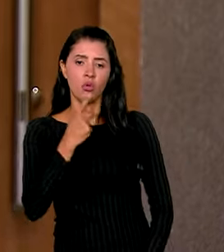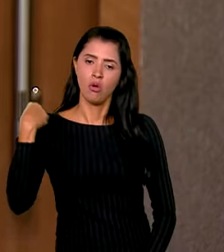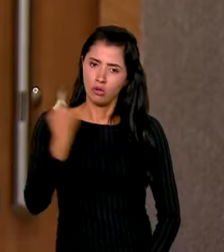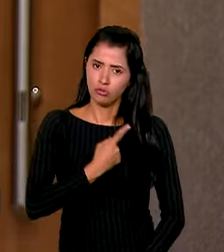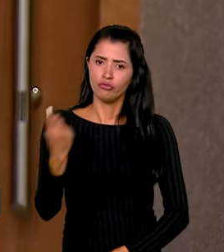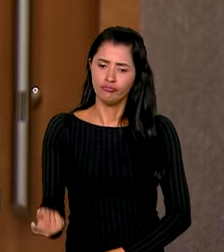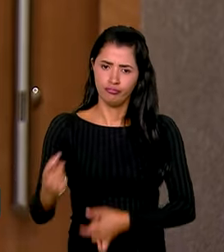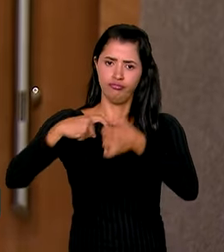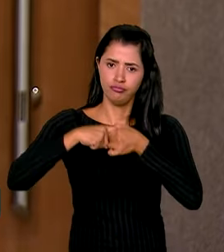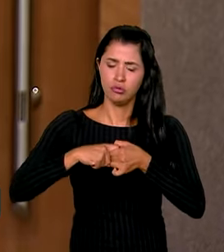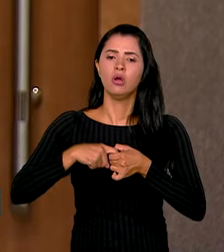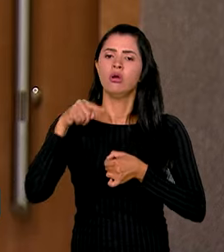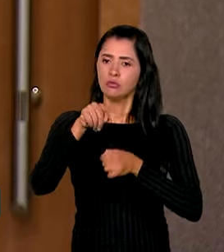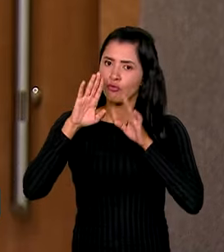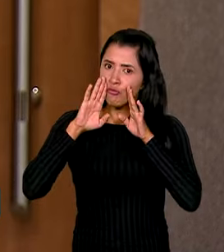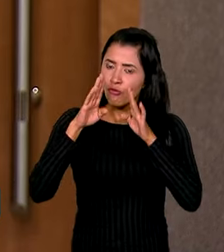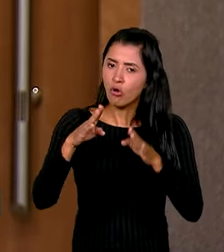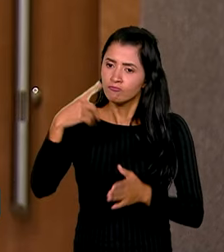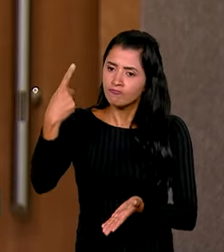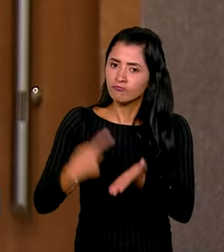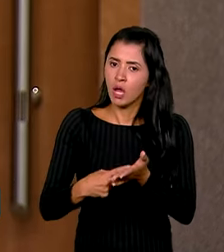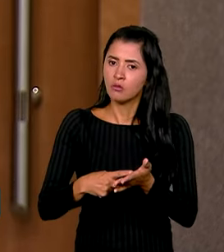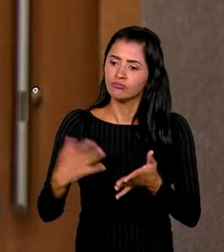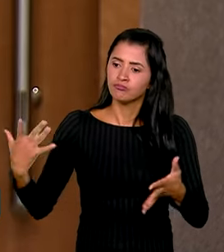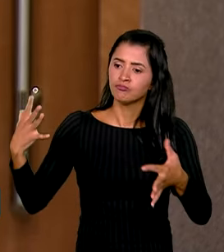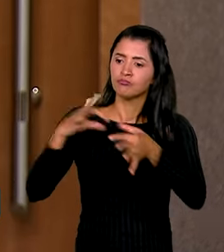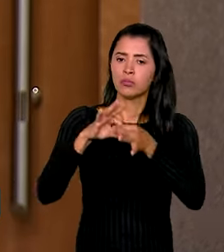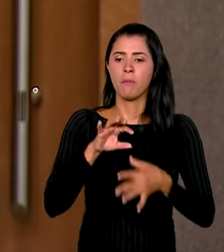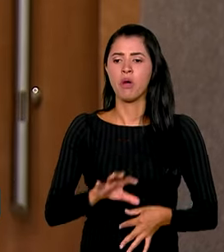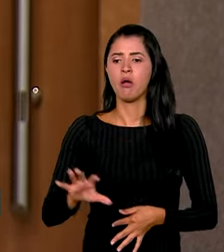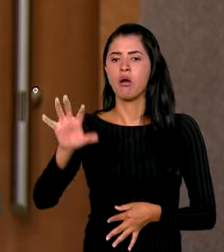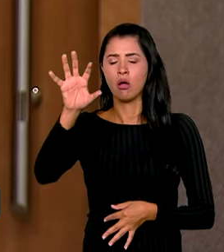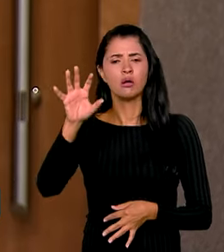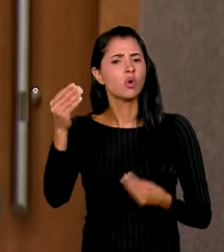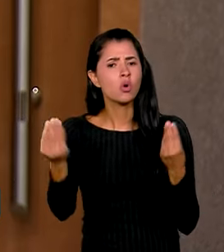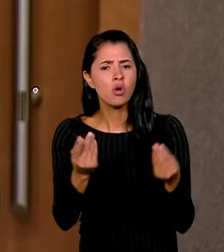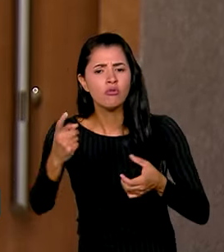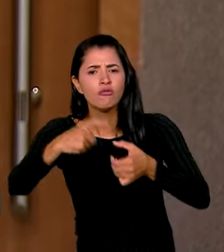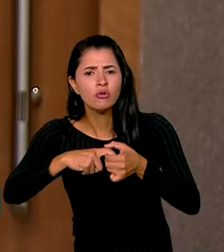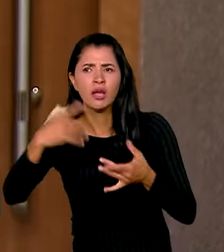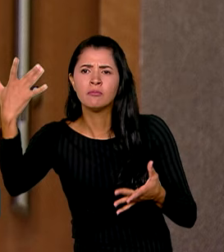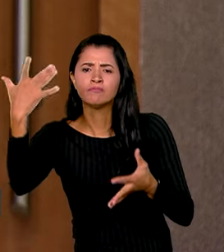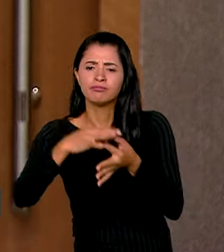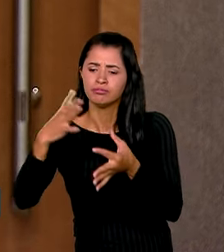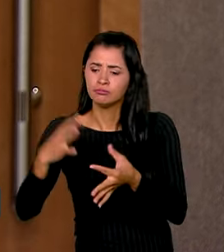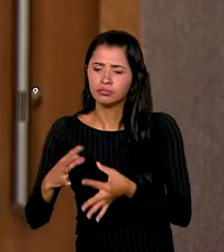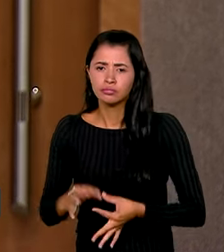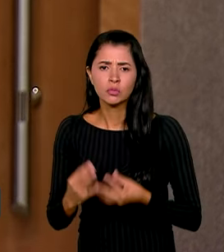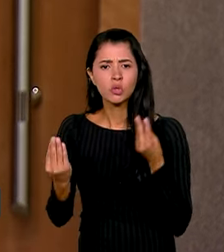reforçar esse Pacto Federativo. E como é que a gente pode falar em retomar o Pacto Federativo